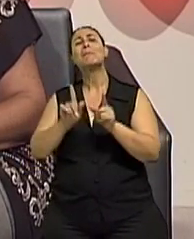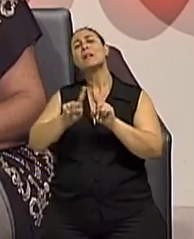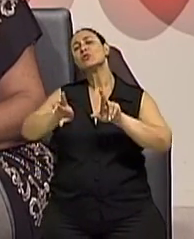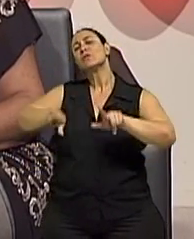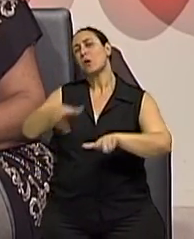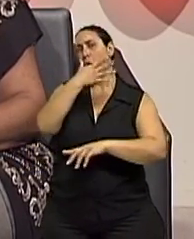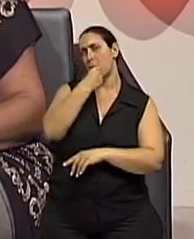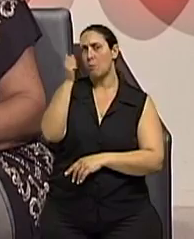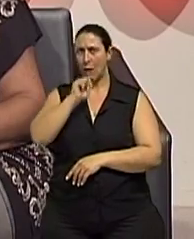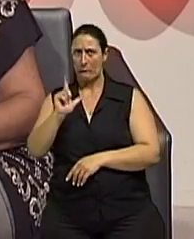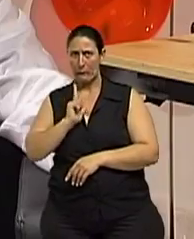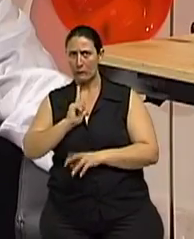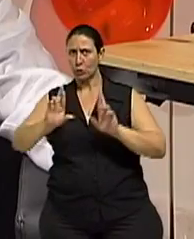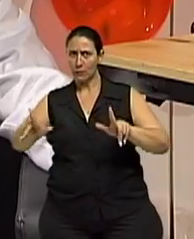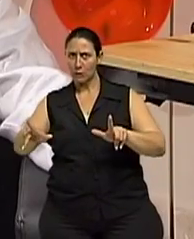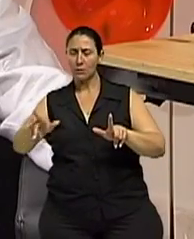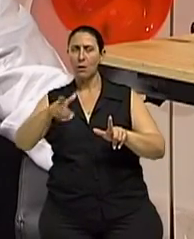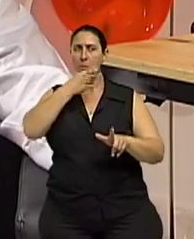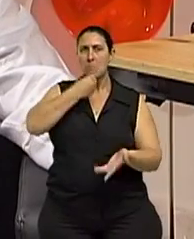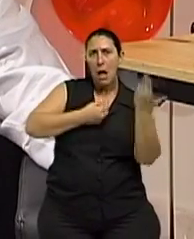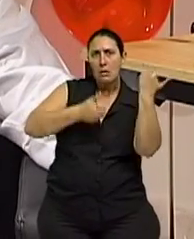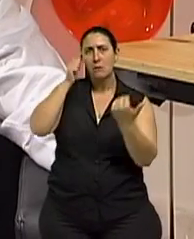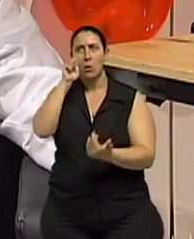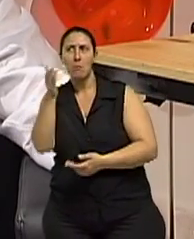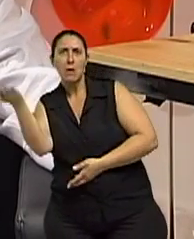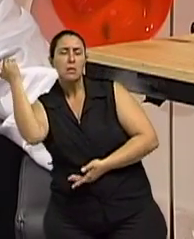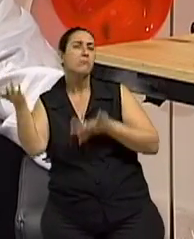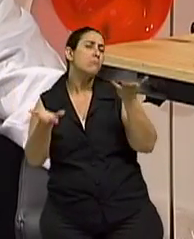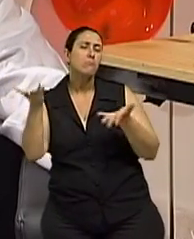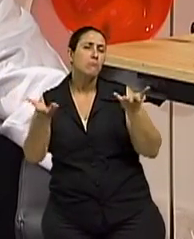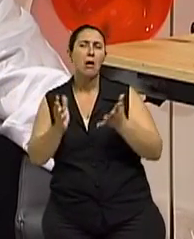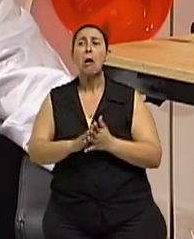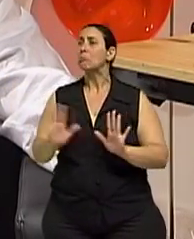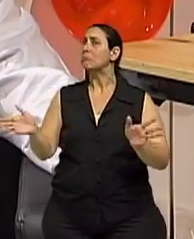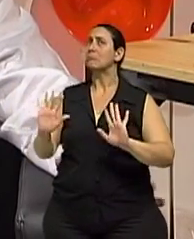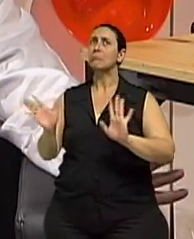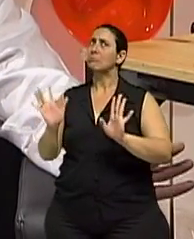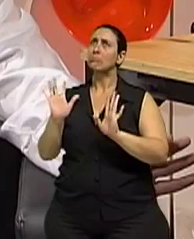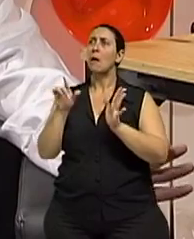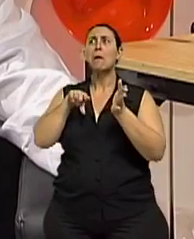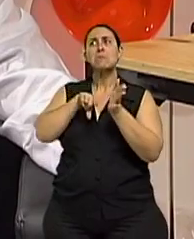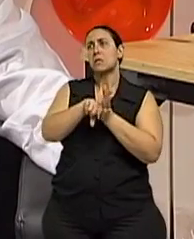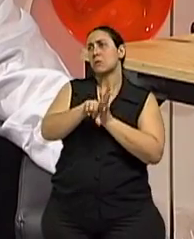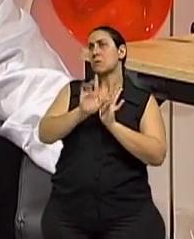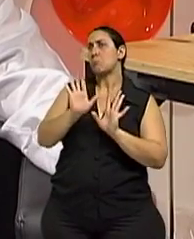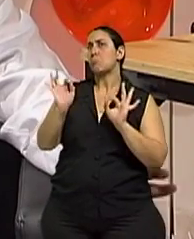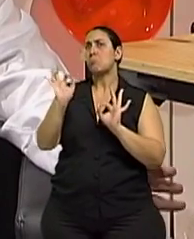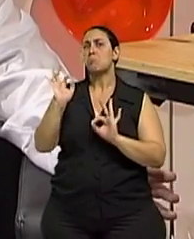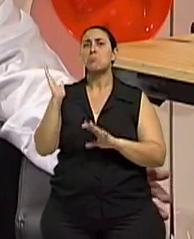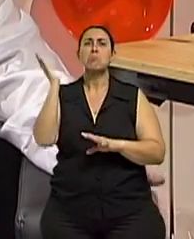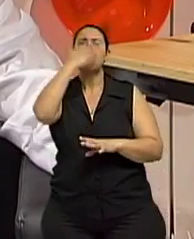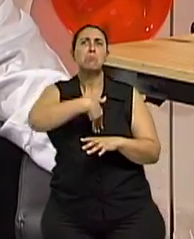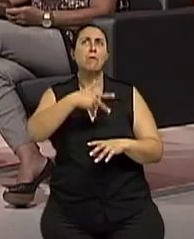mulheres, tem essa diferenciação nas pesquisas? Mais mulheres, mais homens? Não tem? Não, não tem. Não tem, é bem similar, não